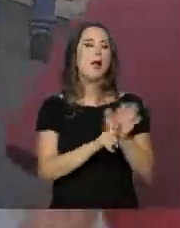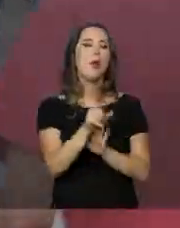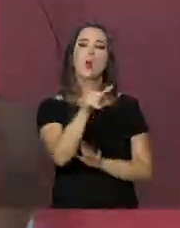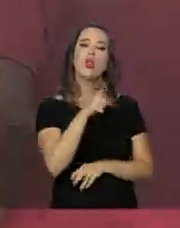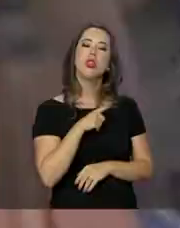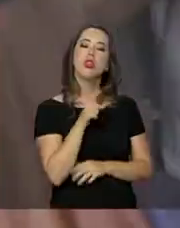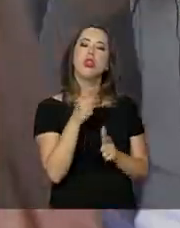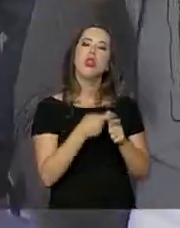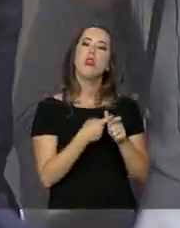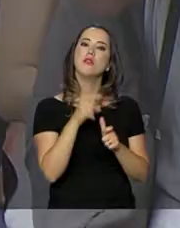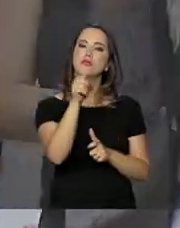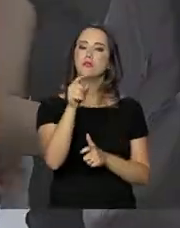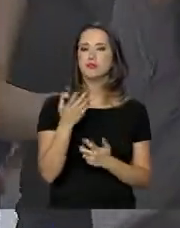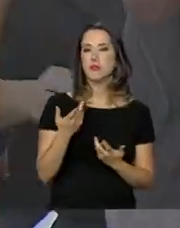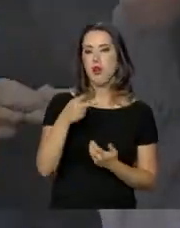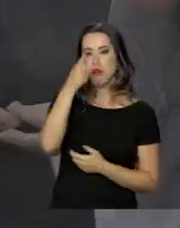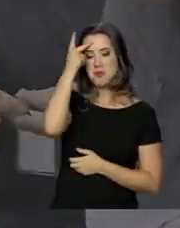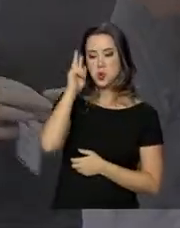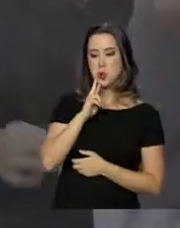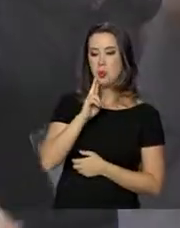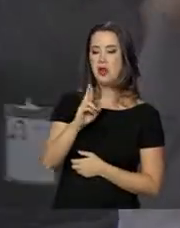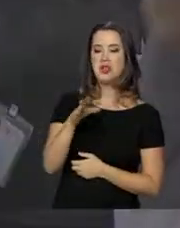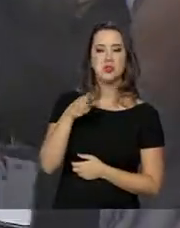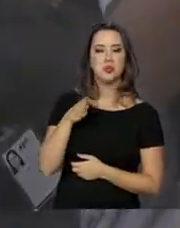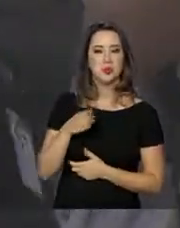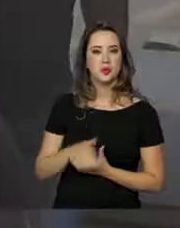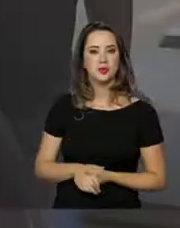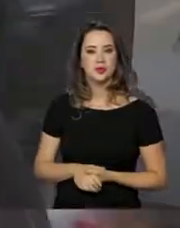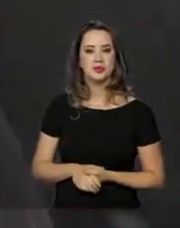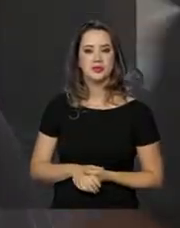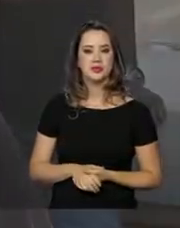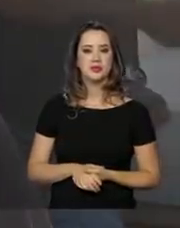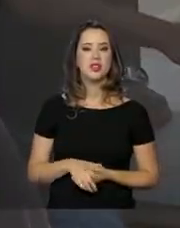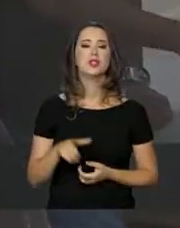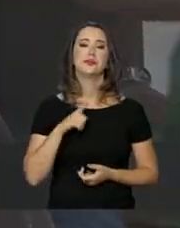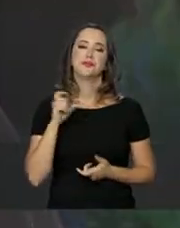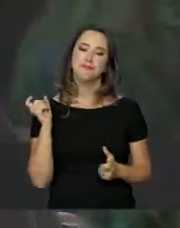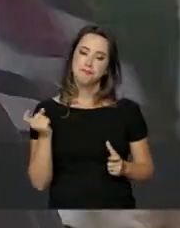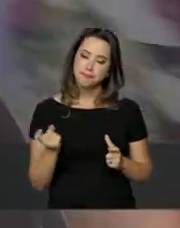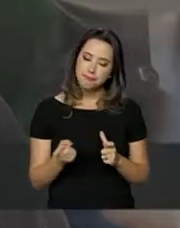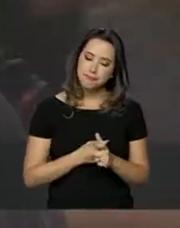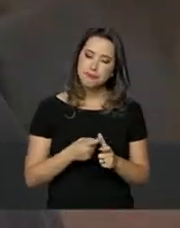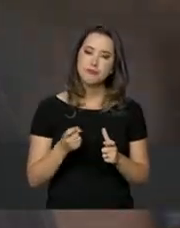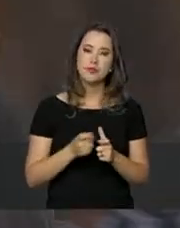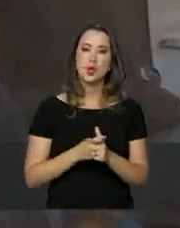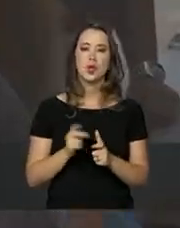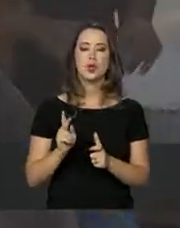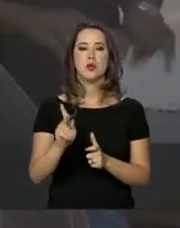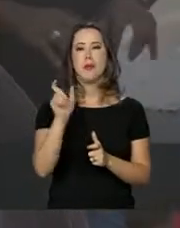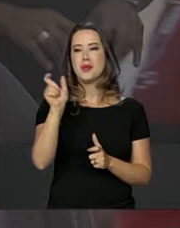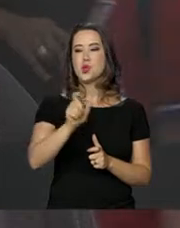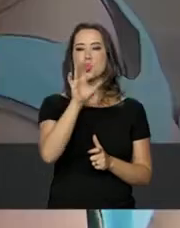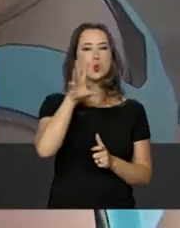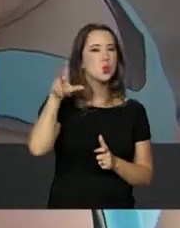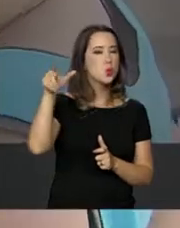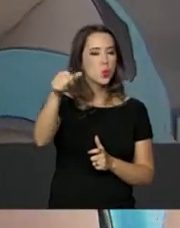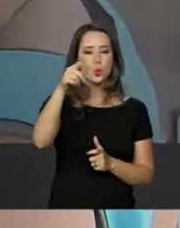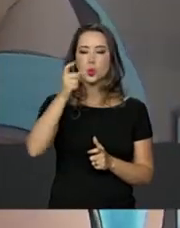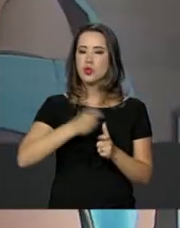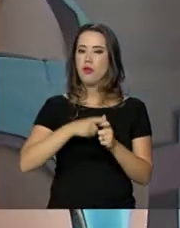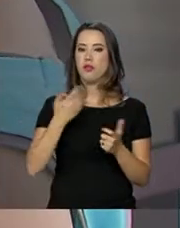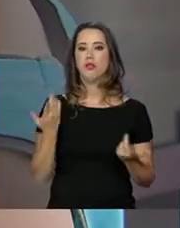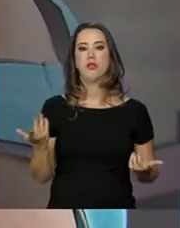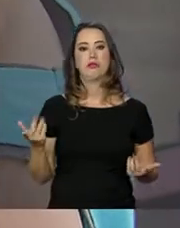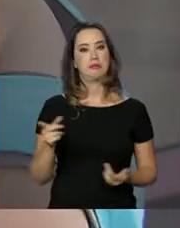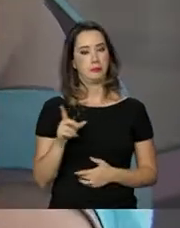tem dívidas, a resposta está na ponta da língua. Eu estou endividada, todo mundo está endividado. No momento